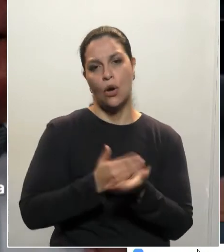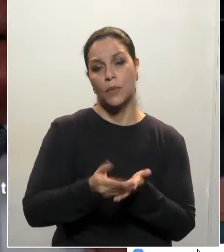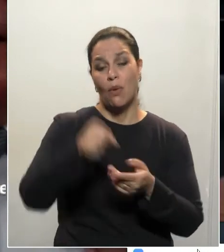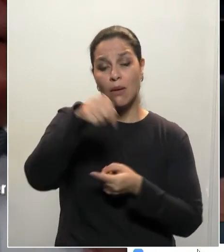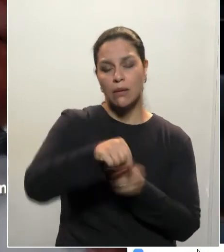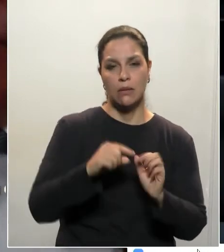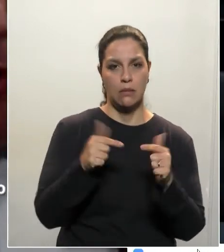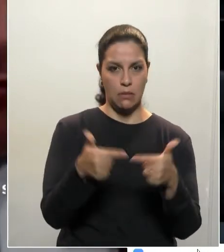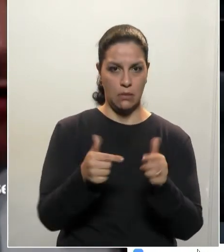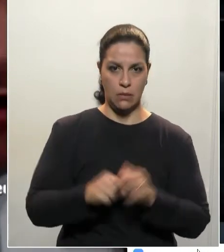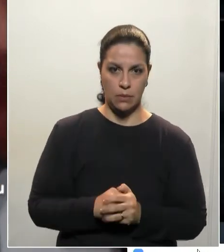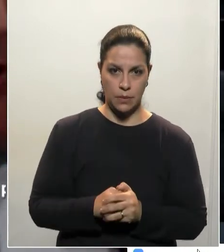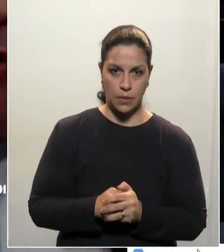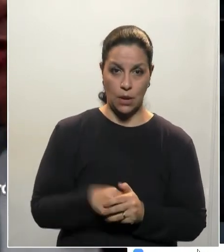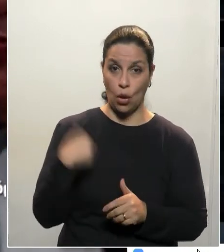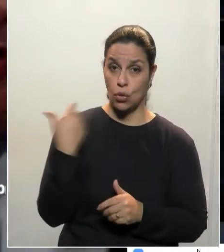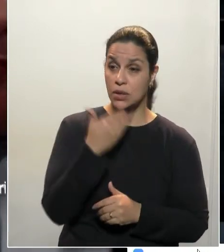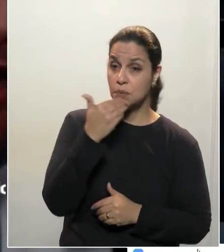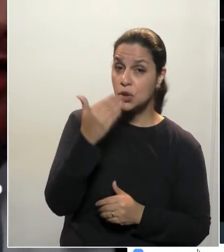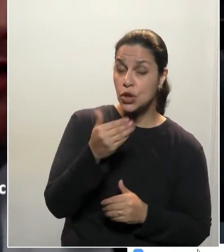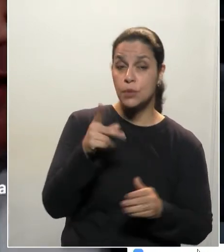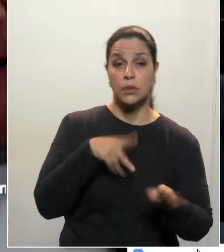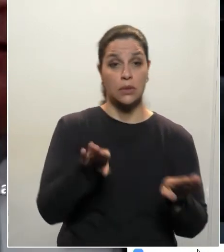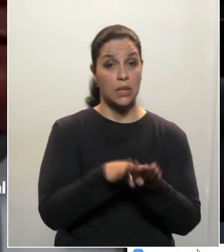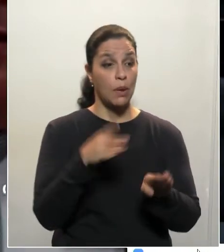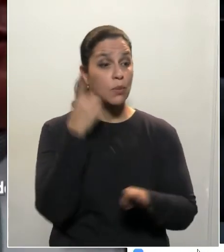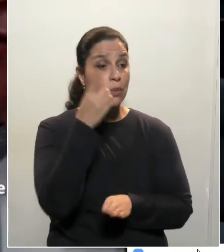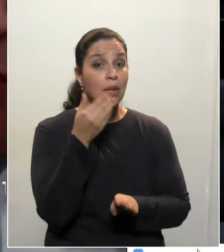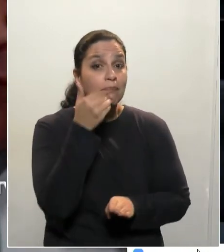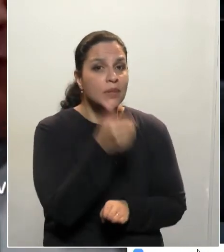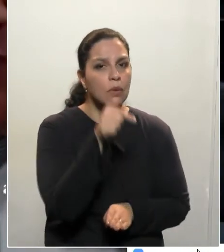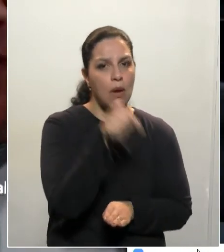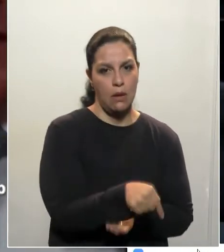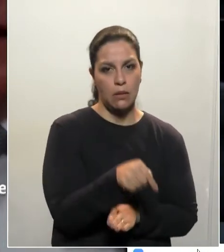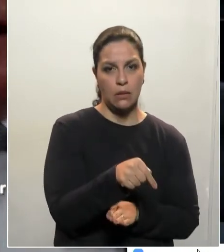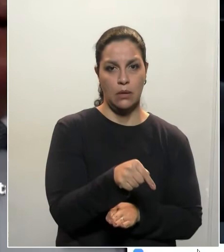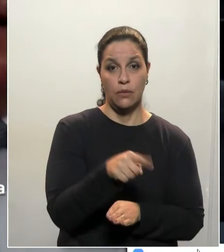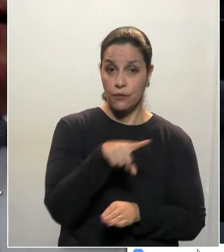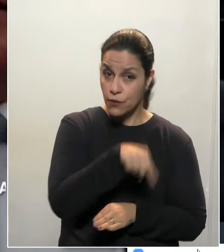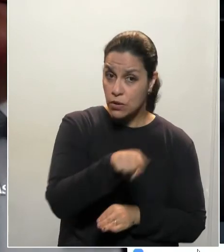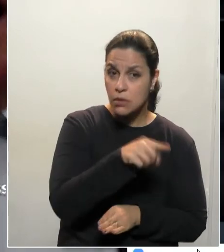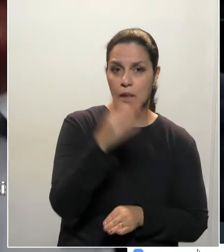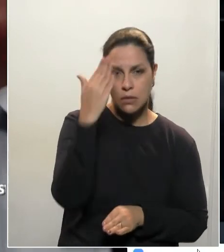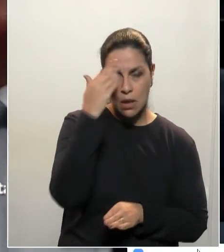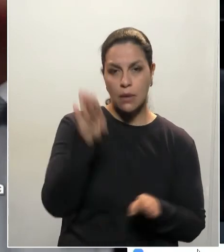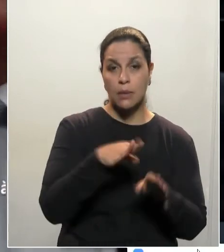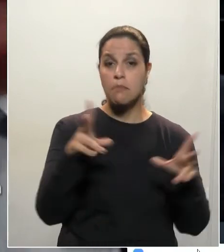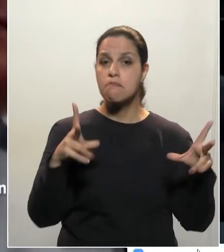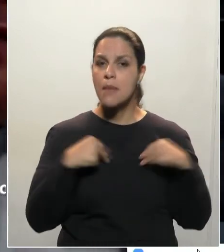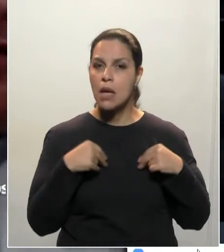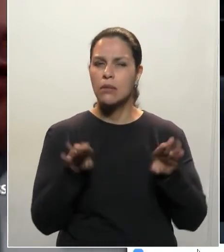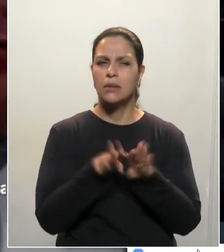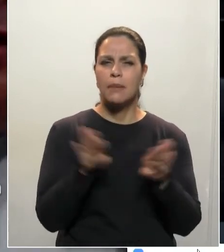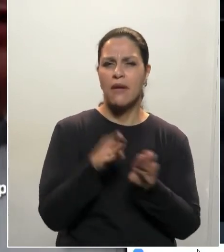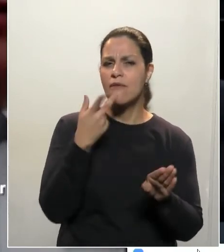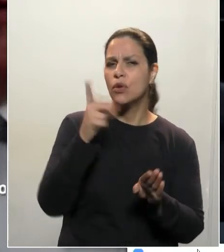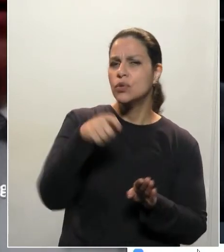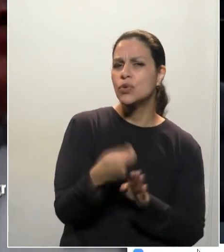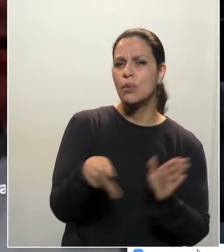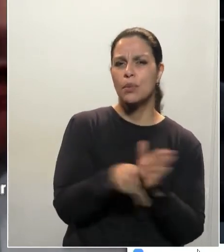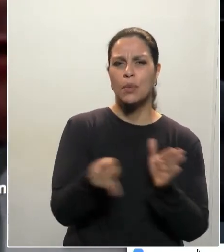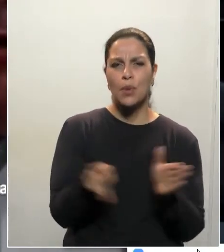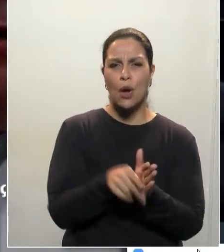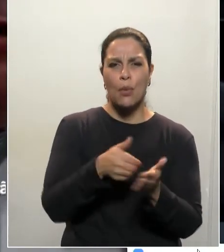aqui dentro da casa. Foram pedidos por deputados aqui. todos vocês é que têm esse mérito de ter levantado essa questão,